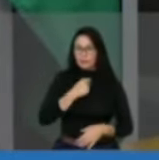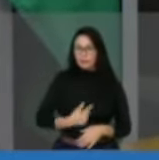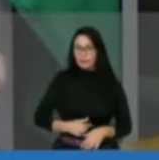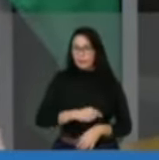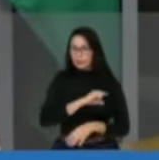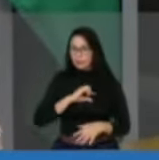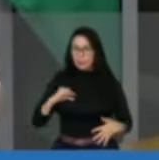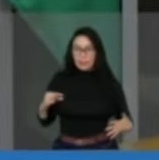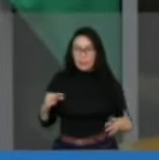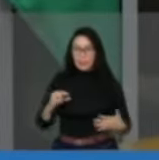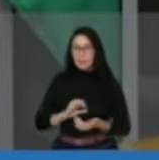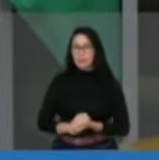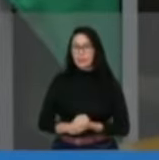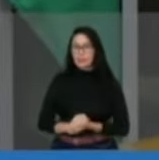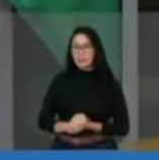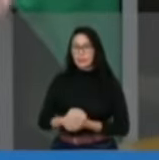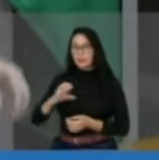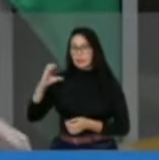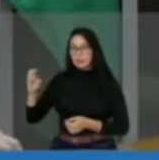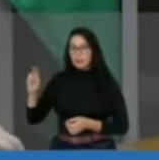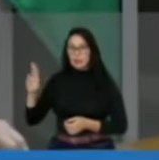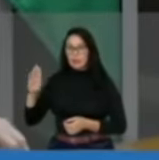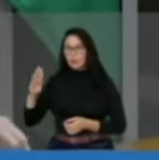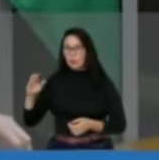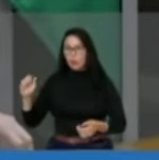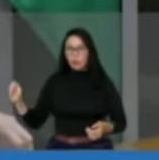cubana? Na da Coreia do Norte?